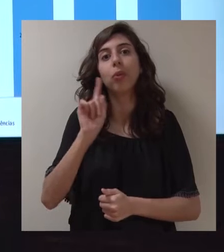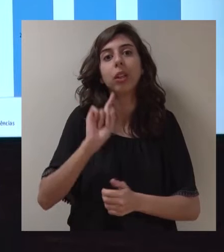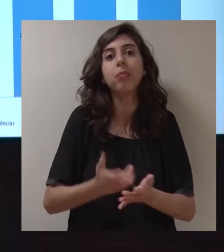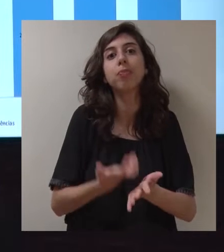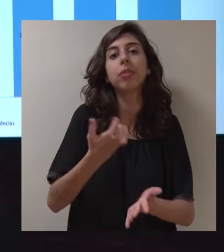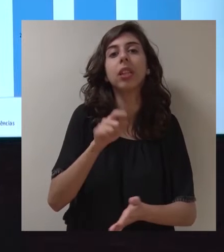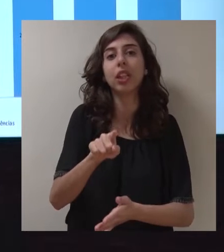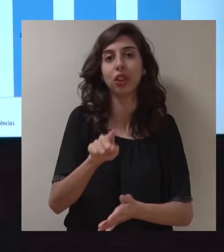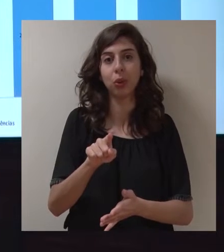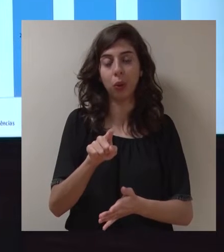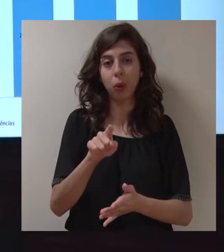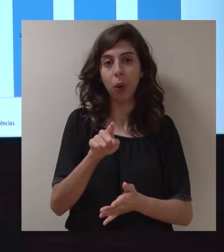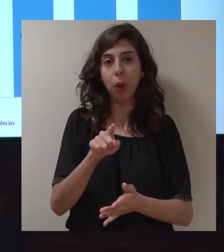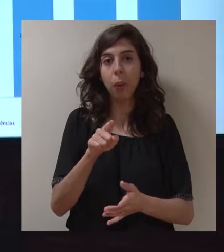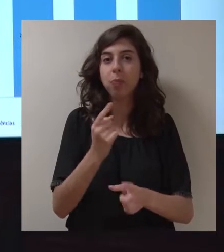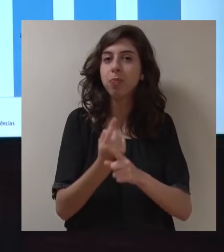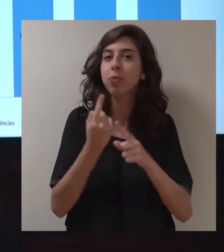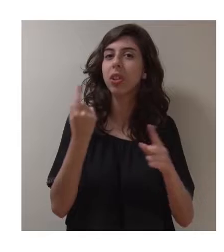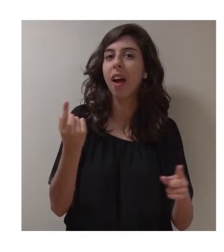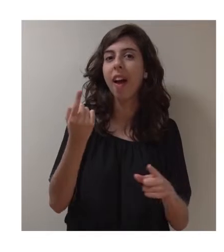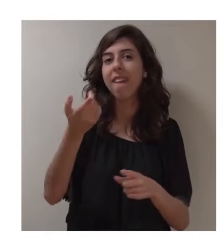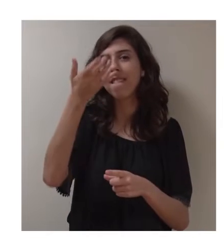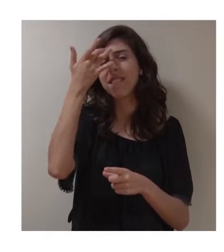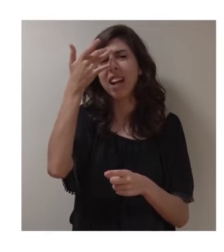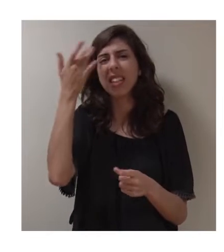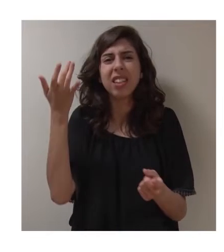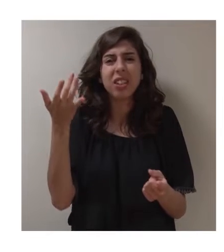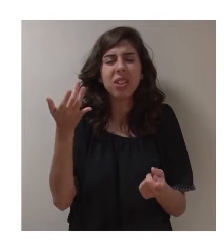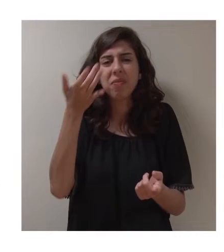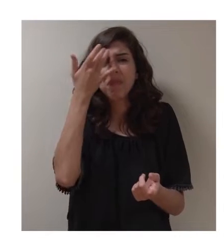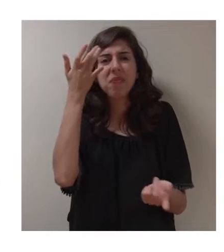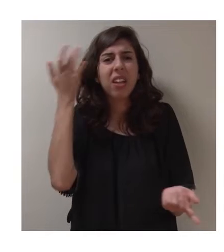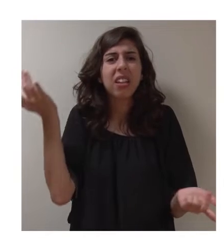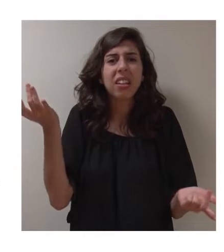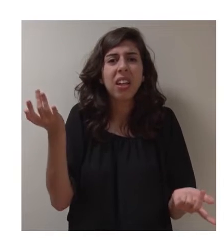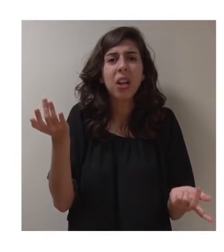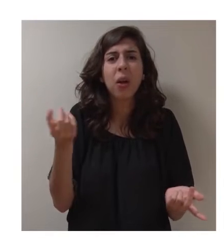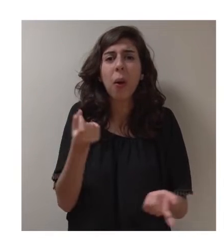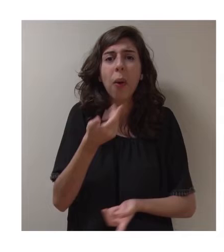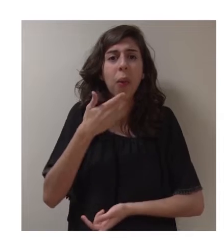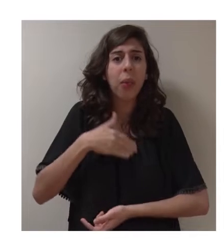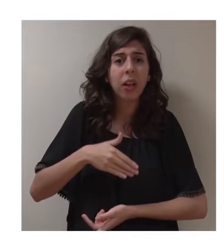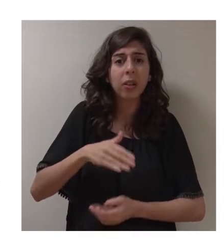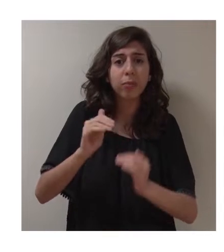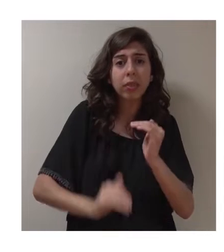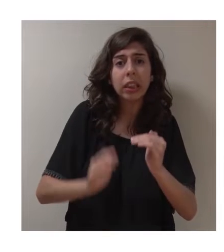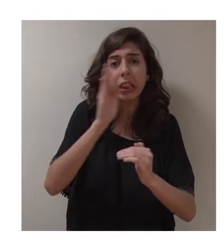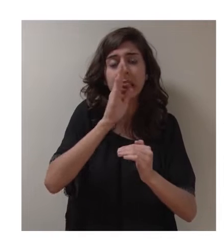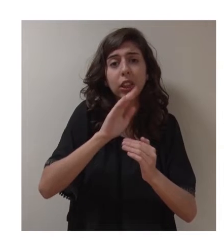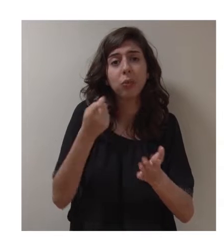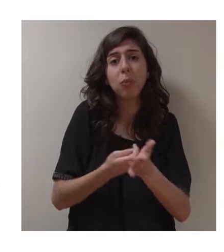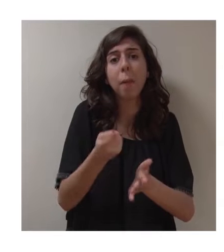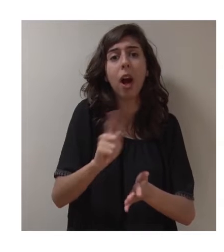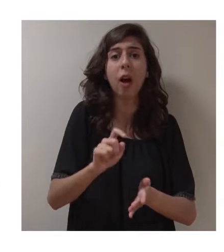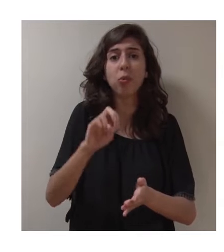Também é importante sublinhar isto, porque é muito fácil ou relativamente fácil reduzir o passivo quando